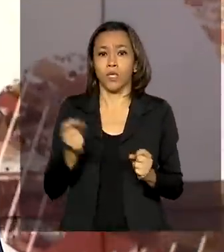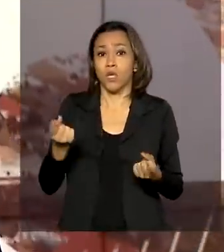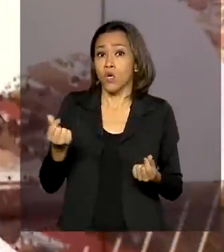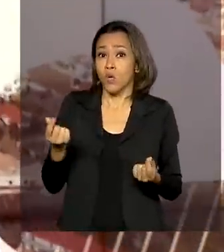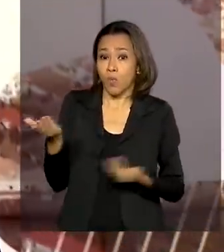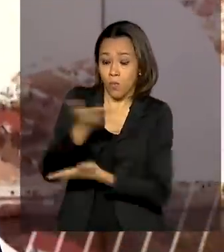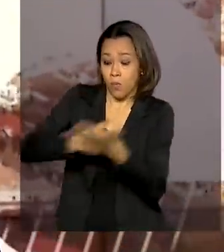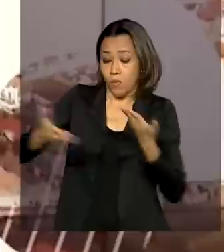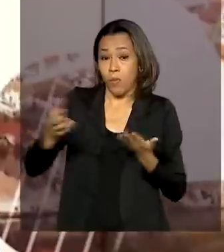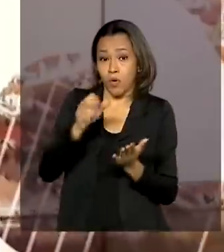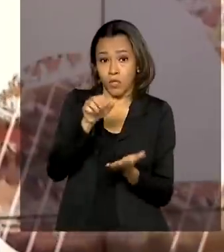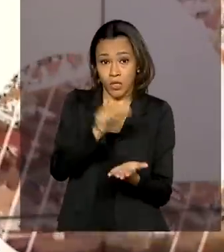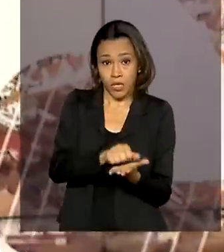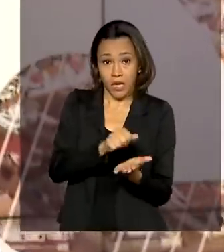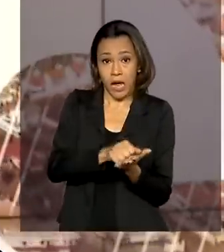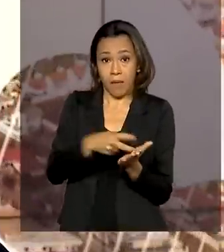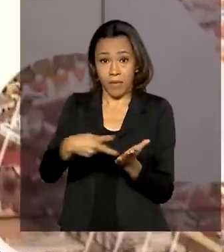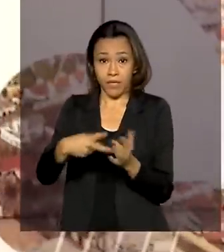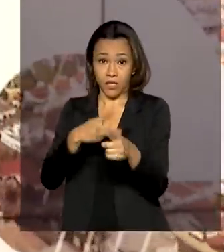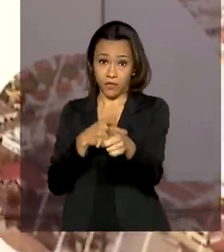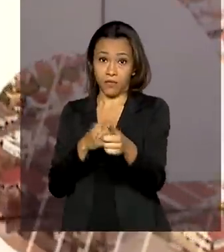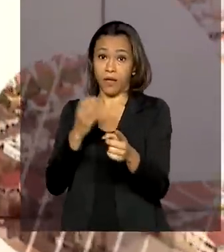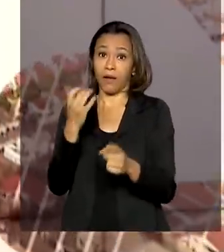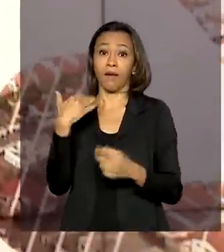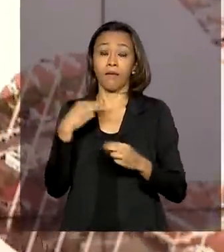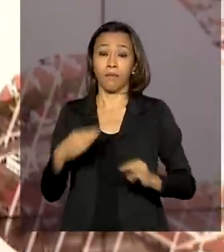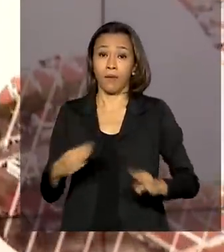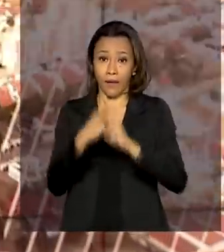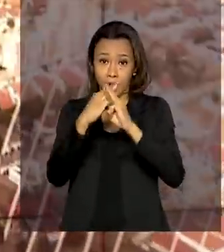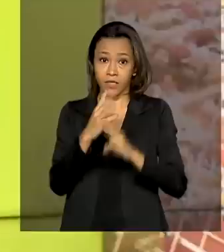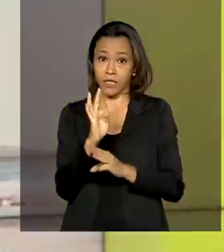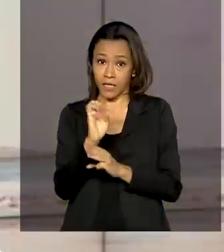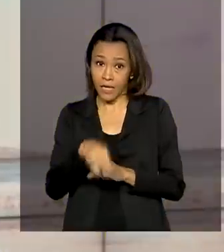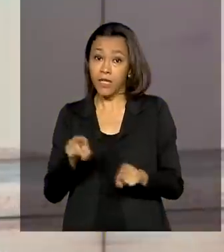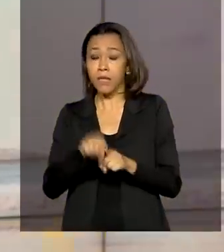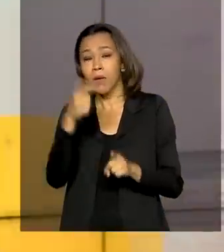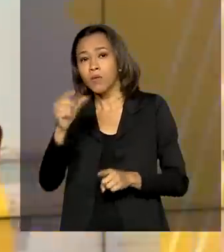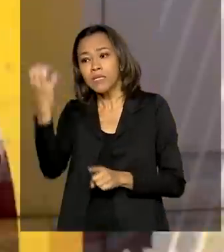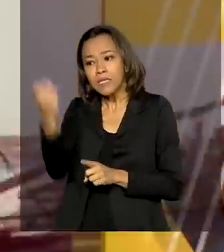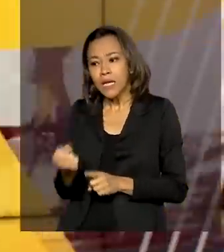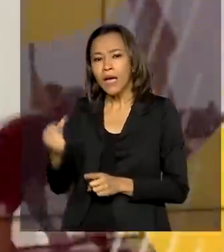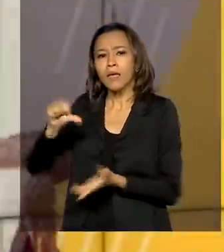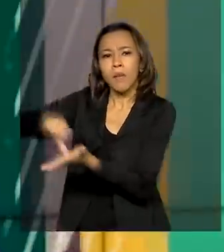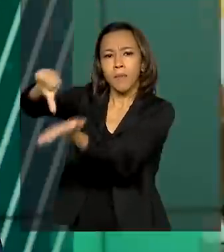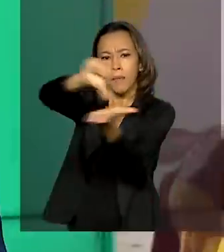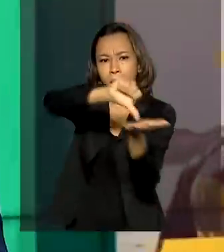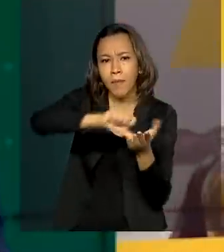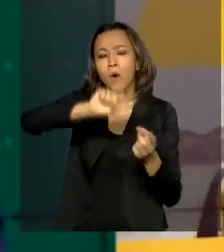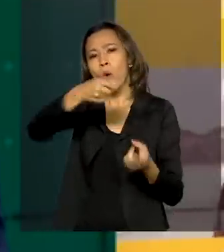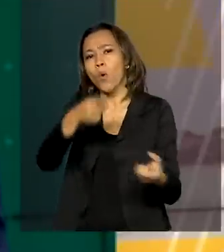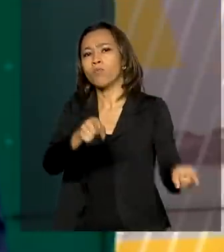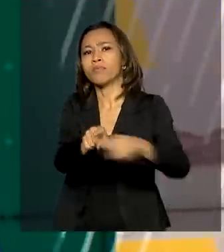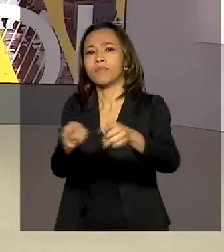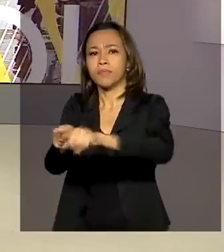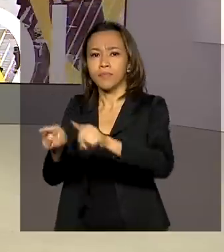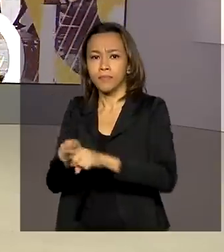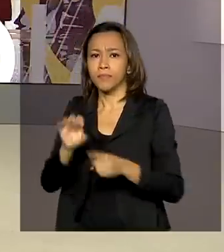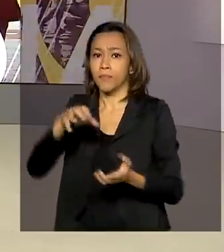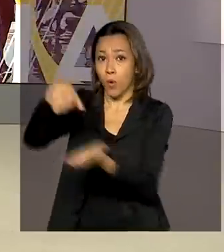ser feita pelo aplicativo Caixa Tem e o saque nas lotéricas correspondentes Caixa Aqui ou nas agências.